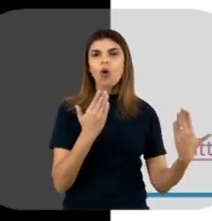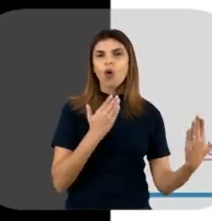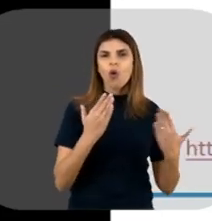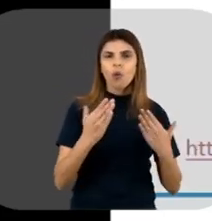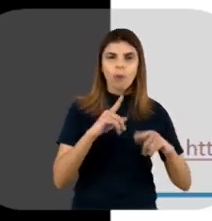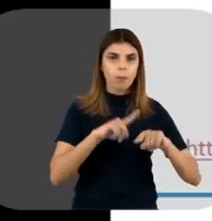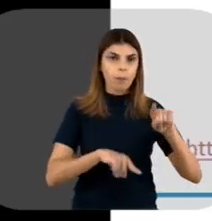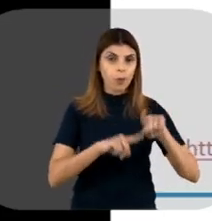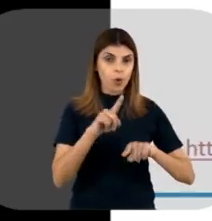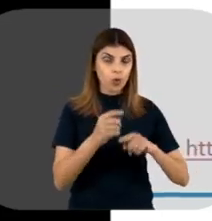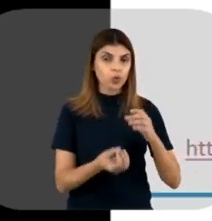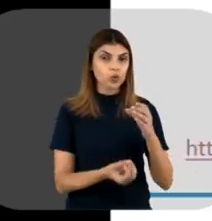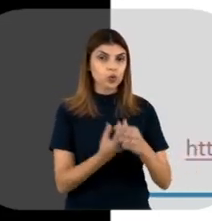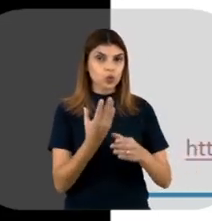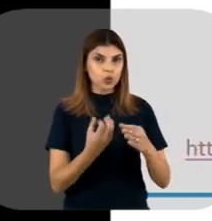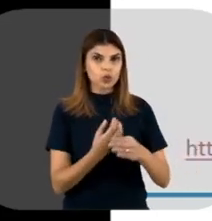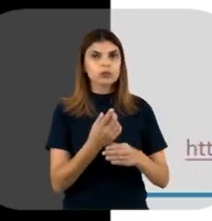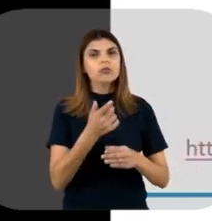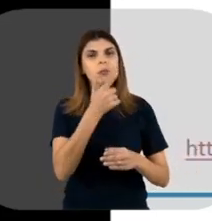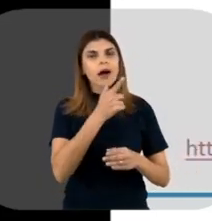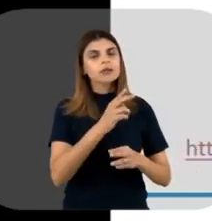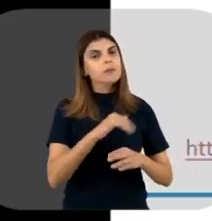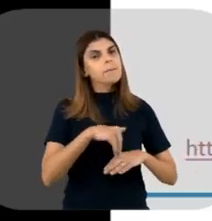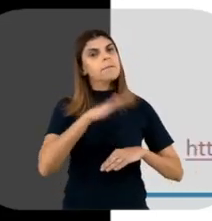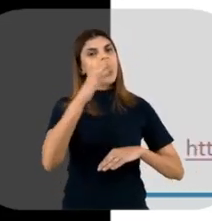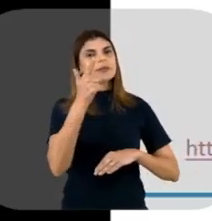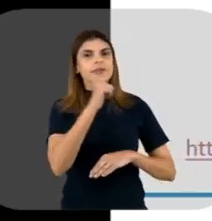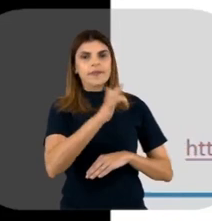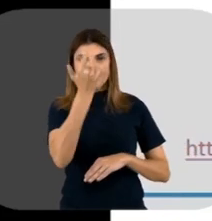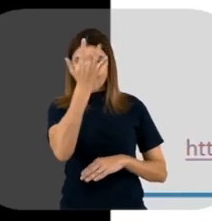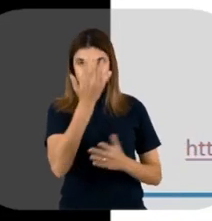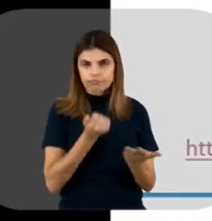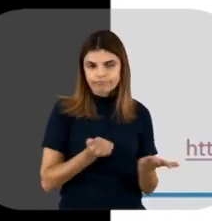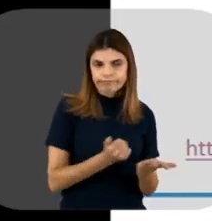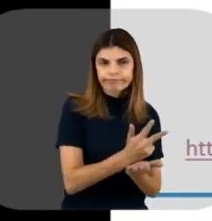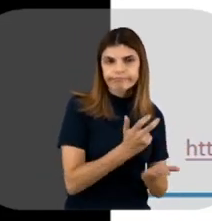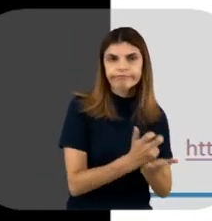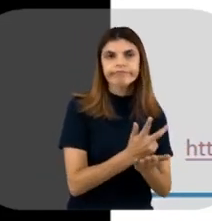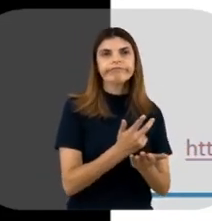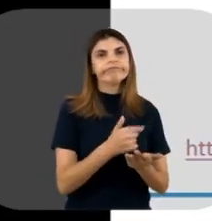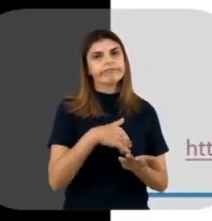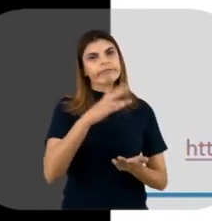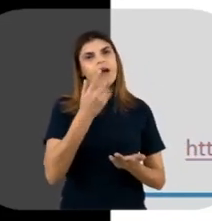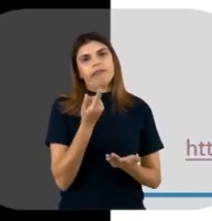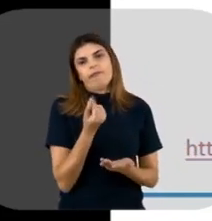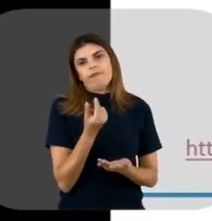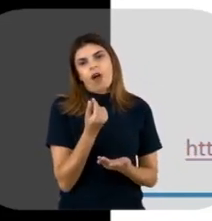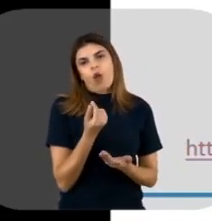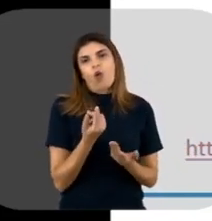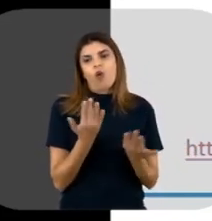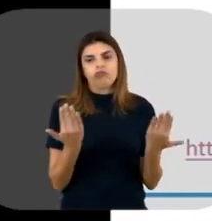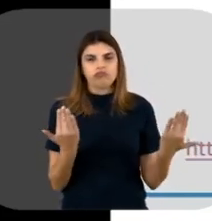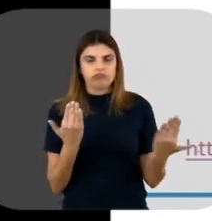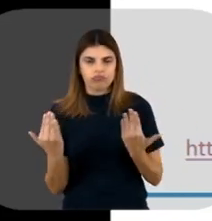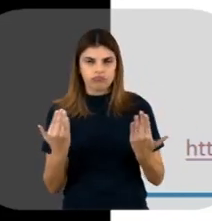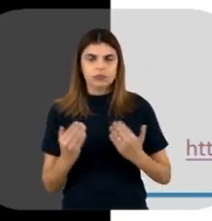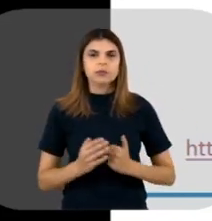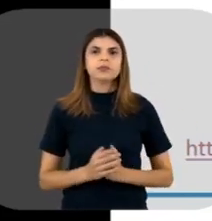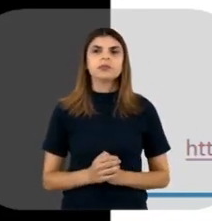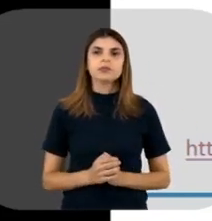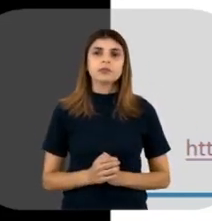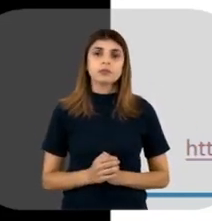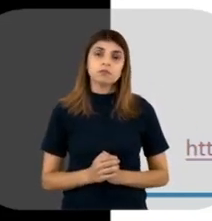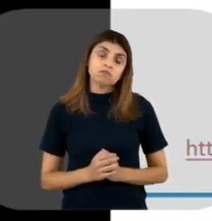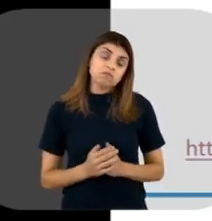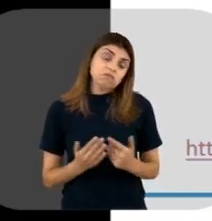relação a esses produtos. Esses biosimilares acabam sendo mais acessíveis, né? Em termos de valor agregado,